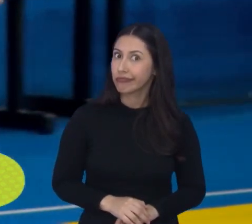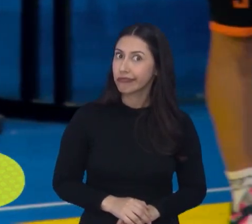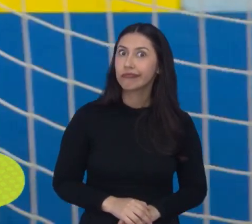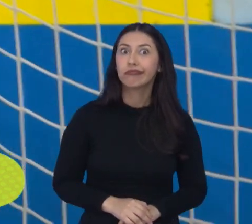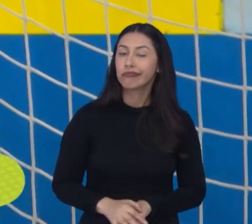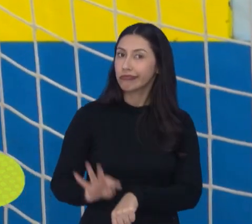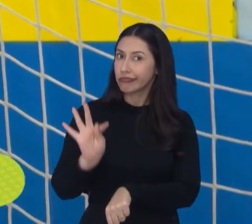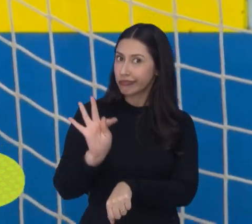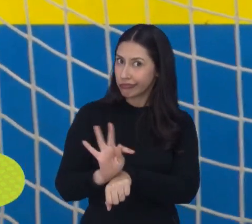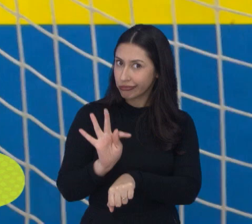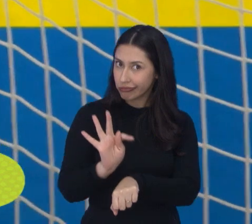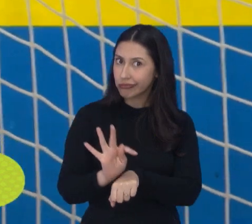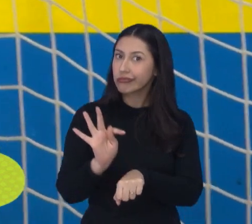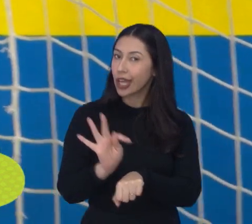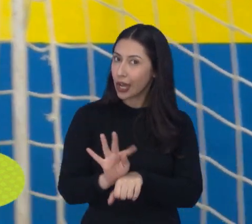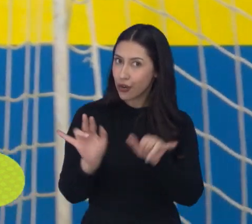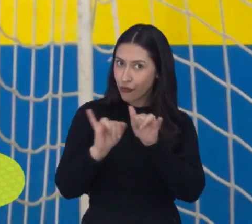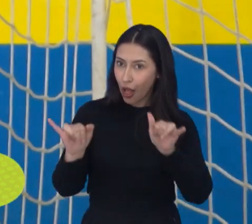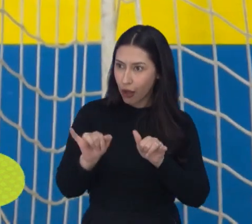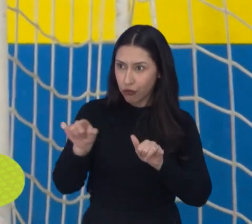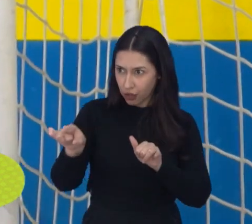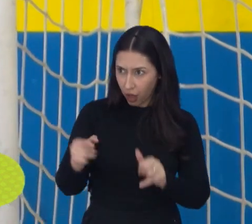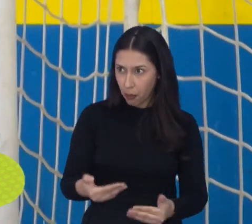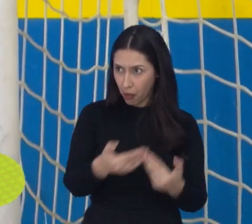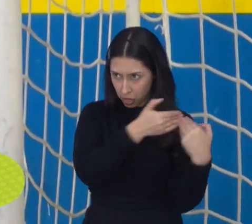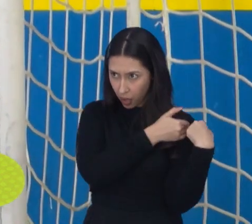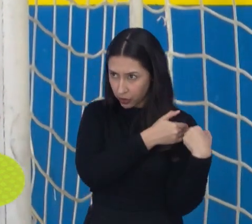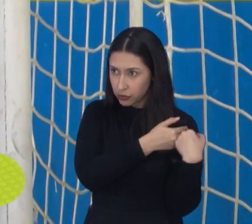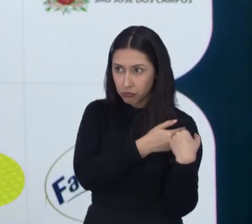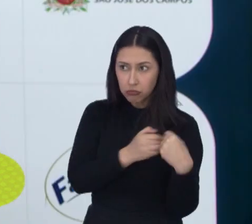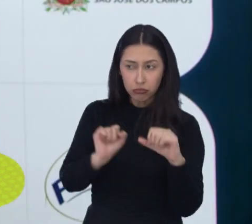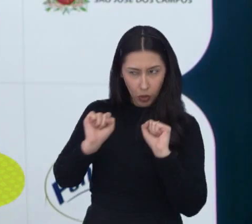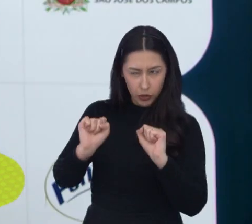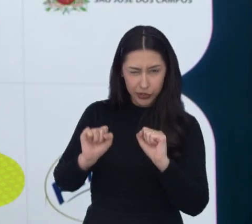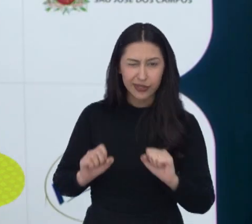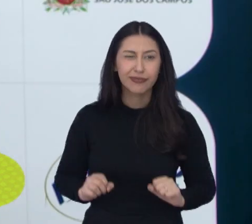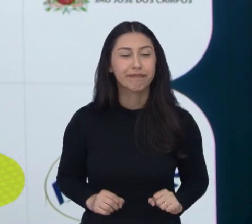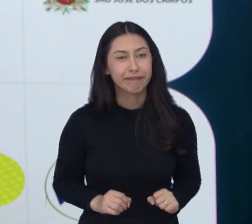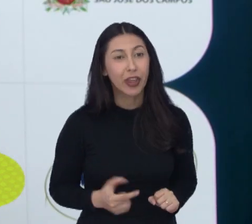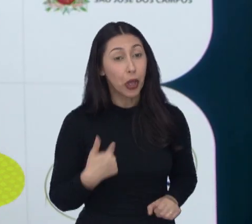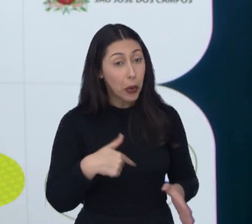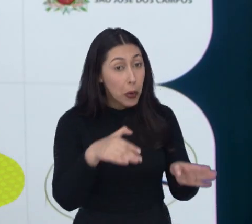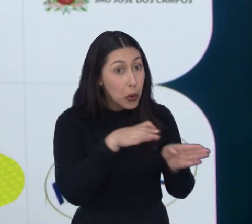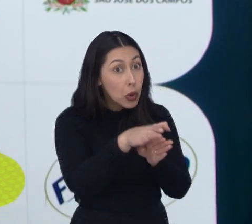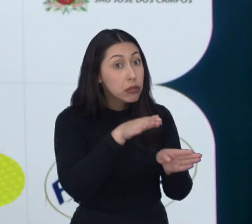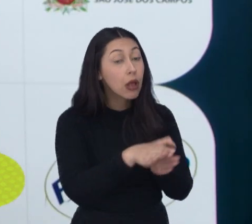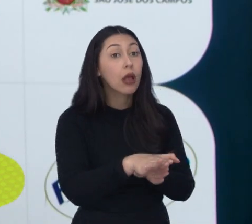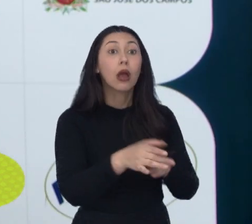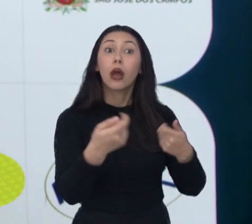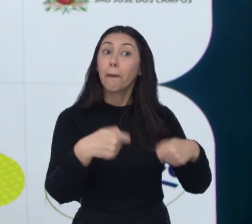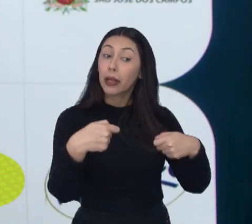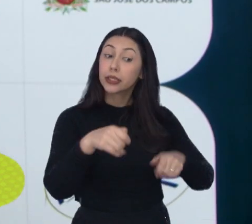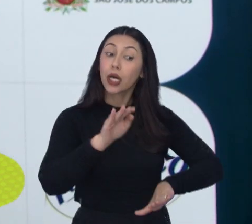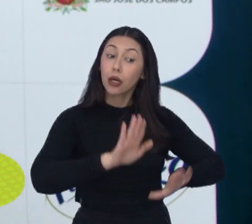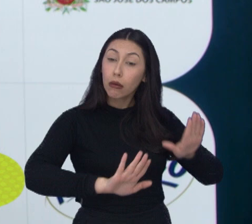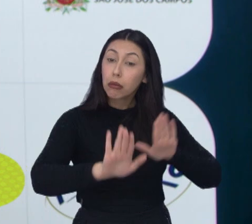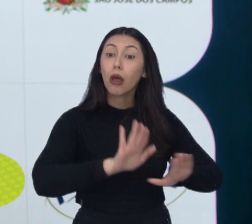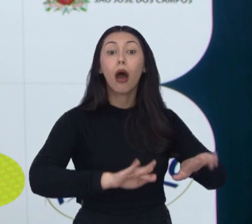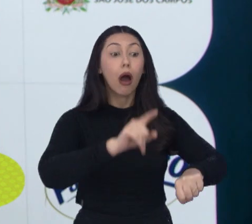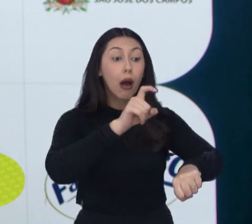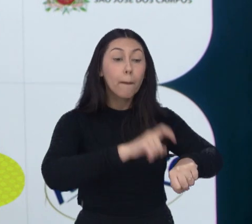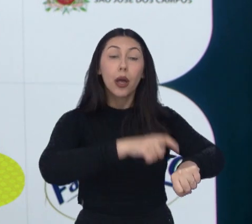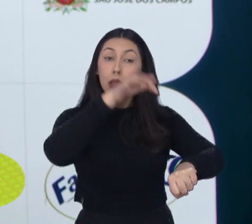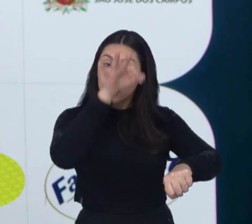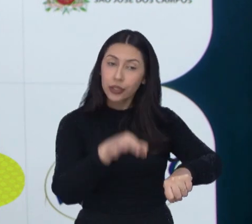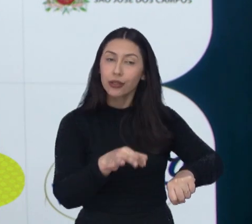professor, desde que tenha responsabilidade, está liberado. Então, eu oriento para ele calcular, né, o momento certo de fazer,